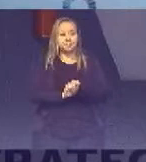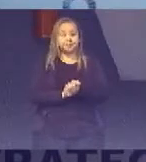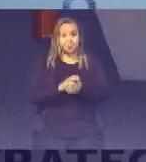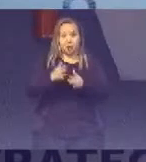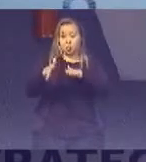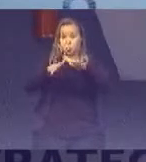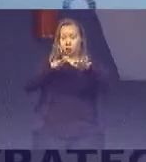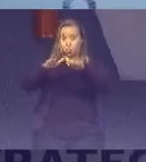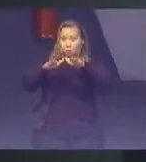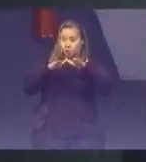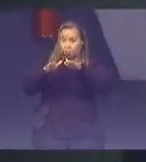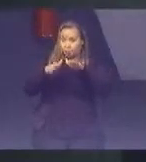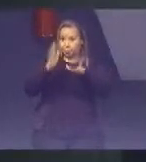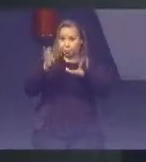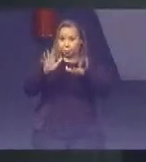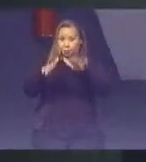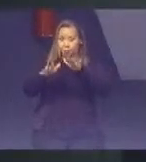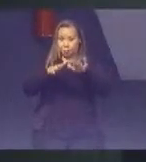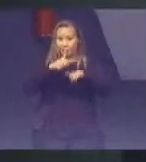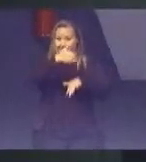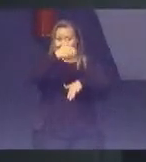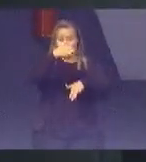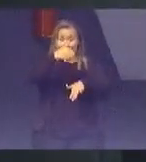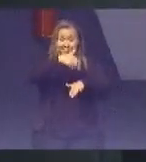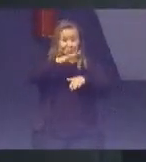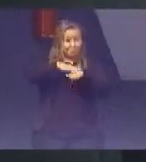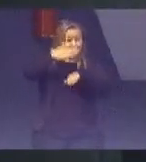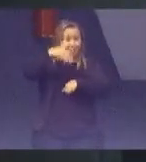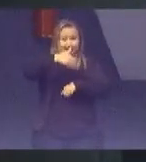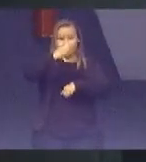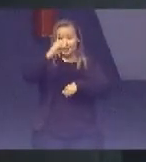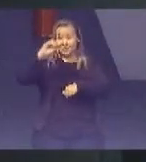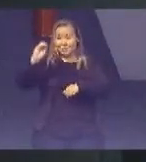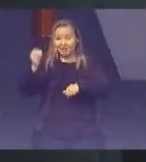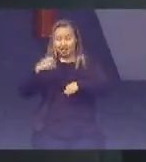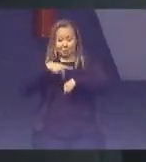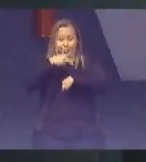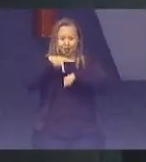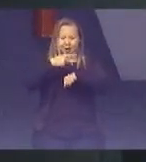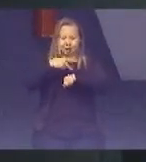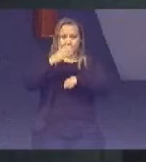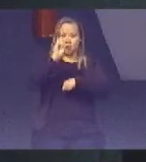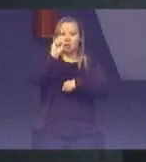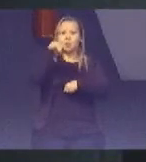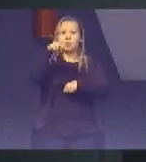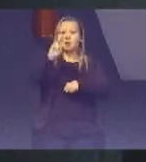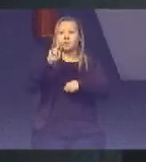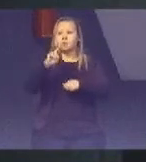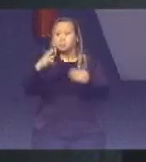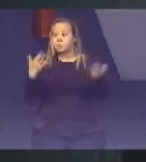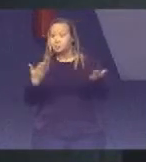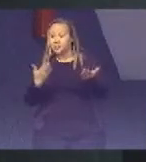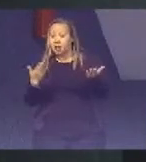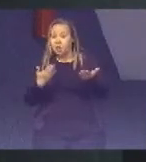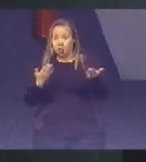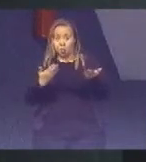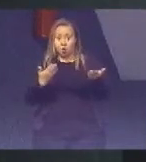movimento em cento e tantos países Através da ONU Como agora na agenda 2030